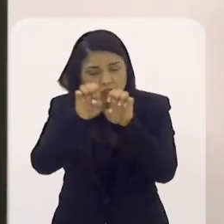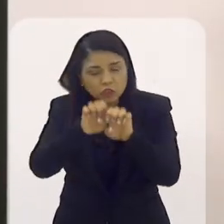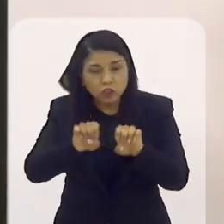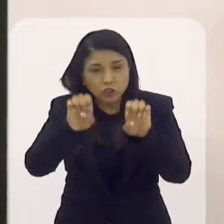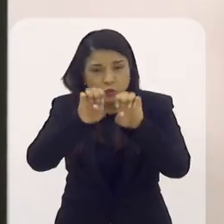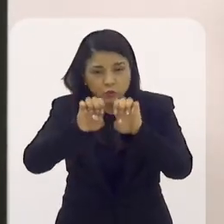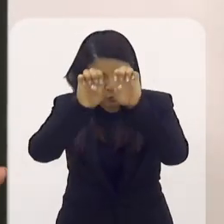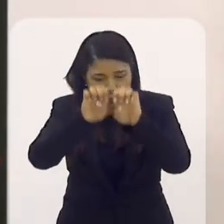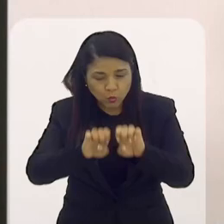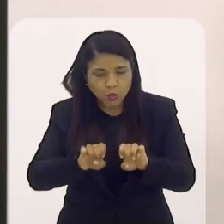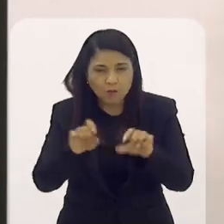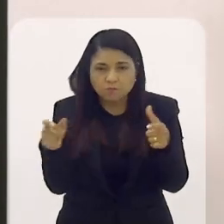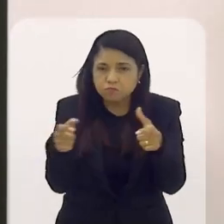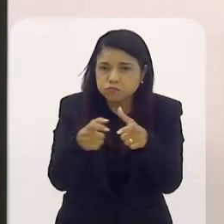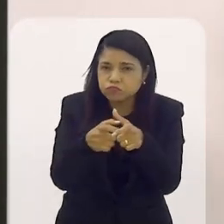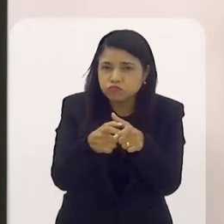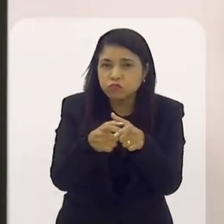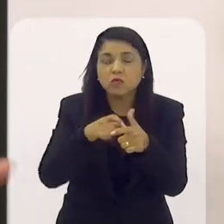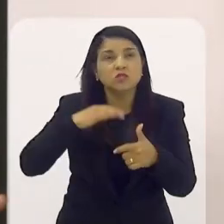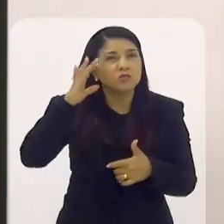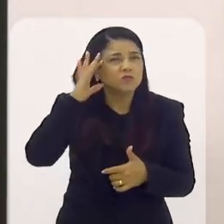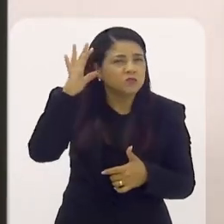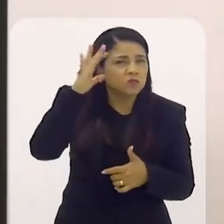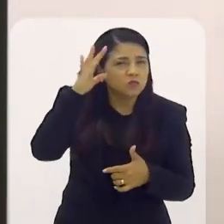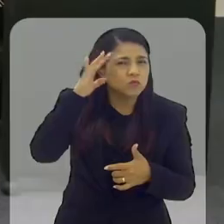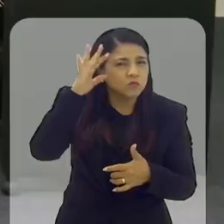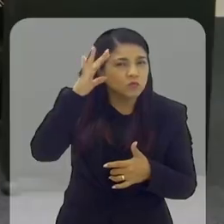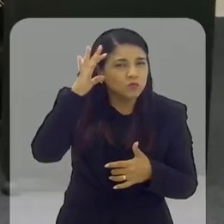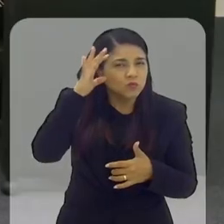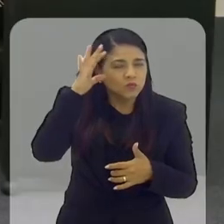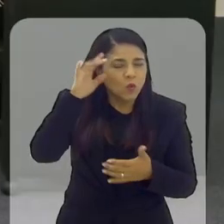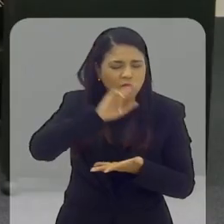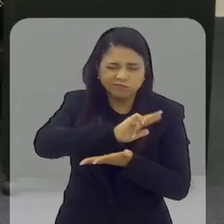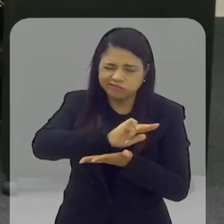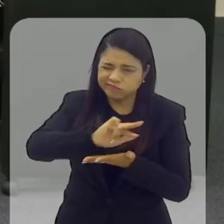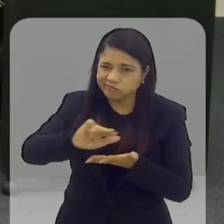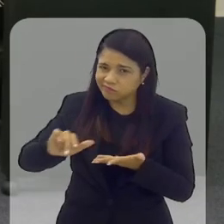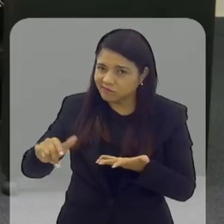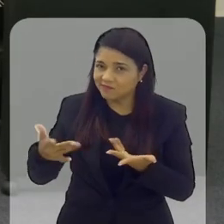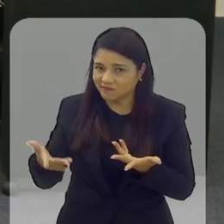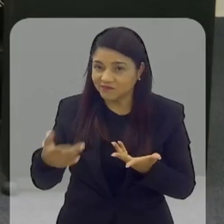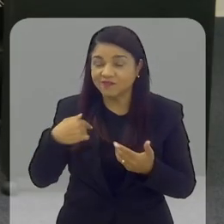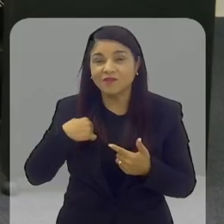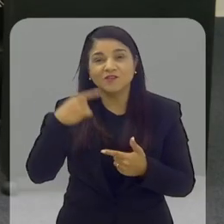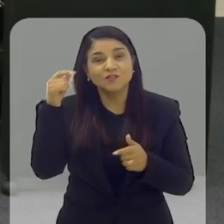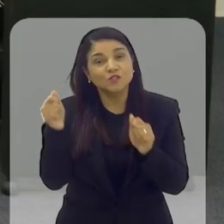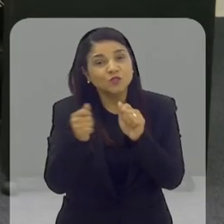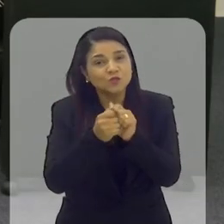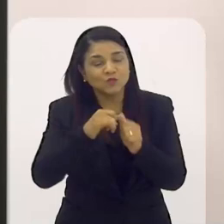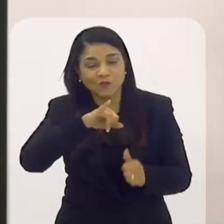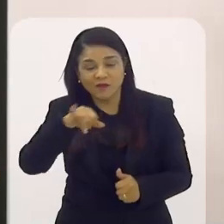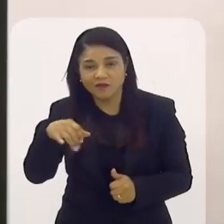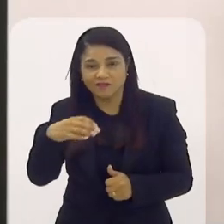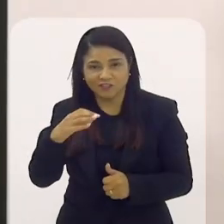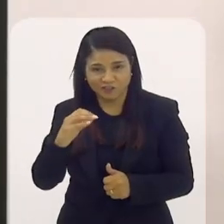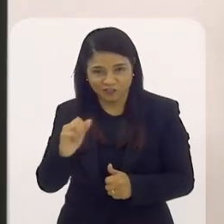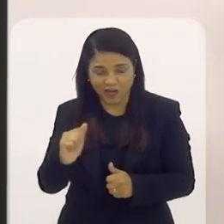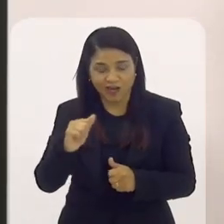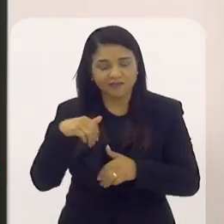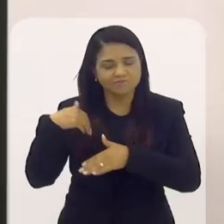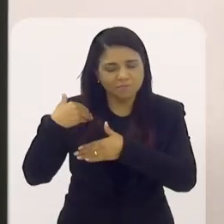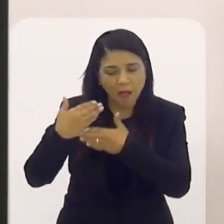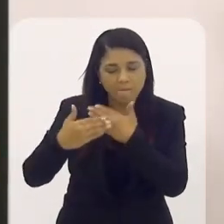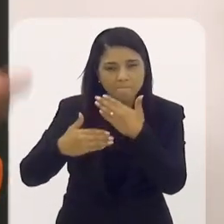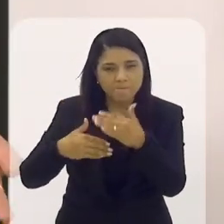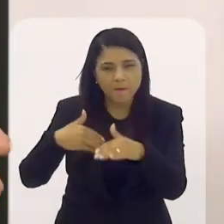com uma estrutura minúscula, mas com muitos sonhos. E, juntamente com a Jaque, a gente foi galgando